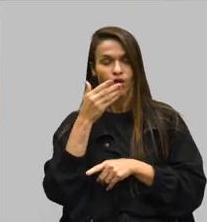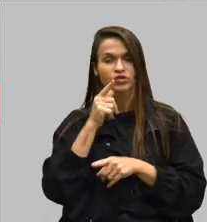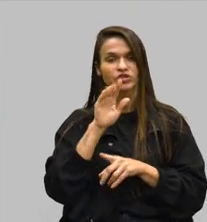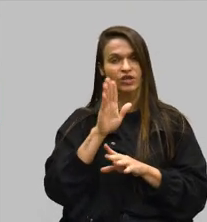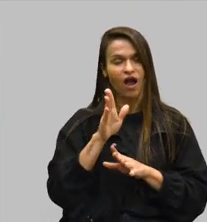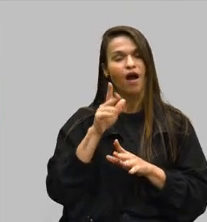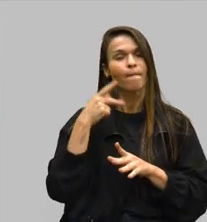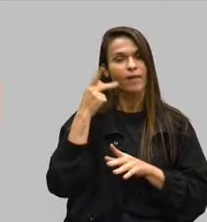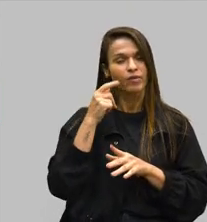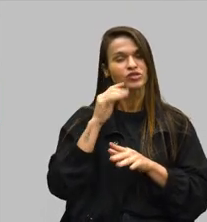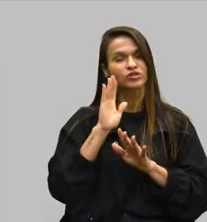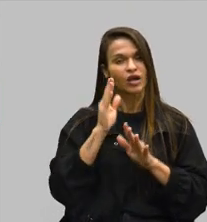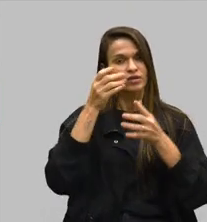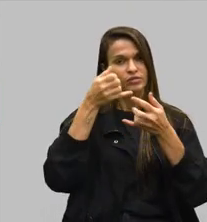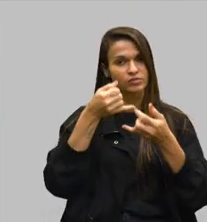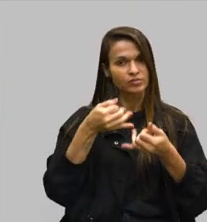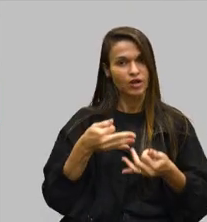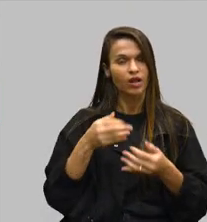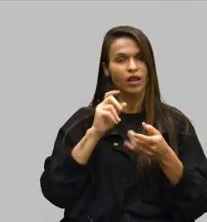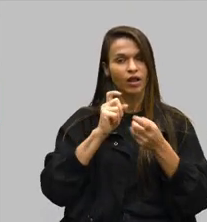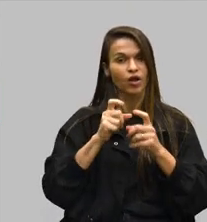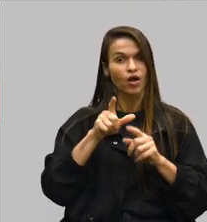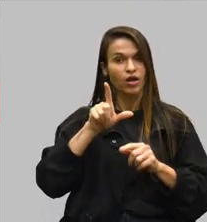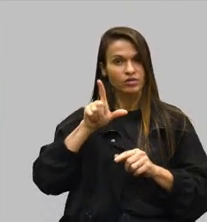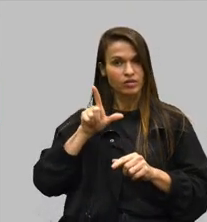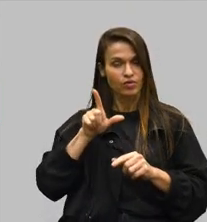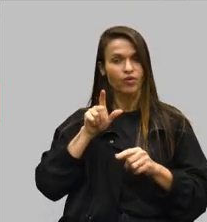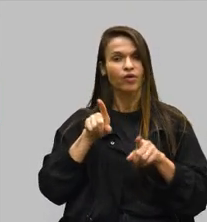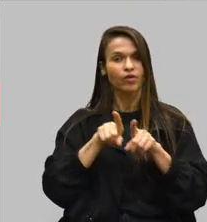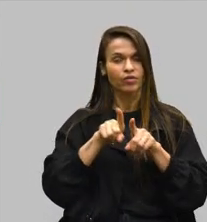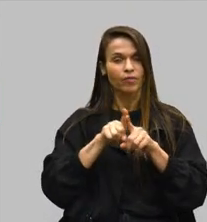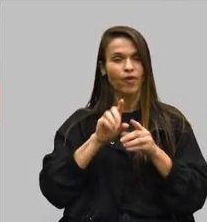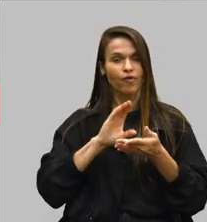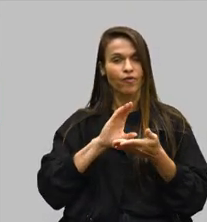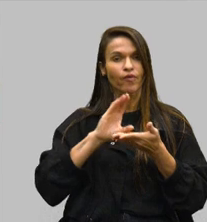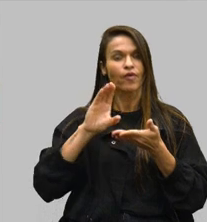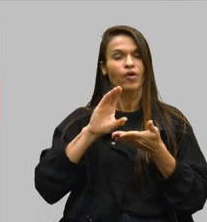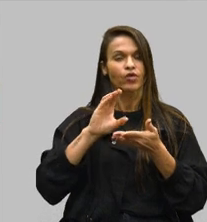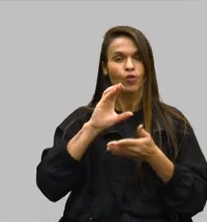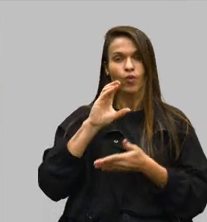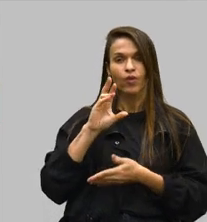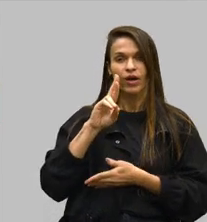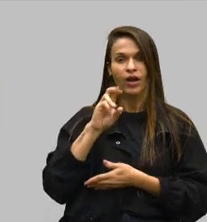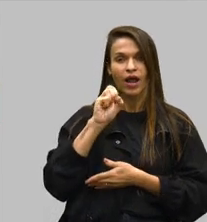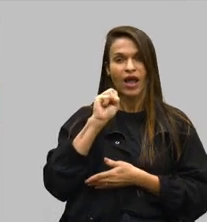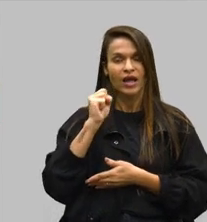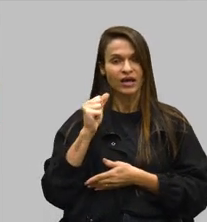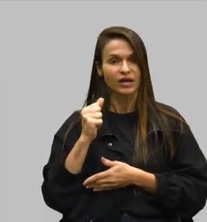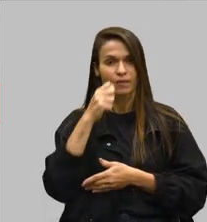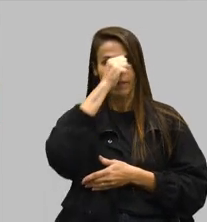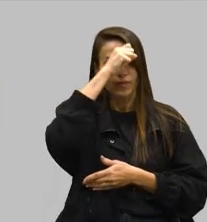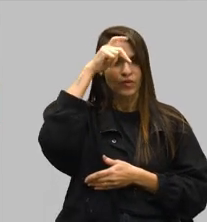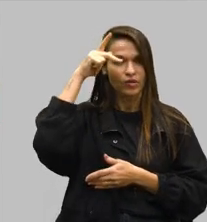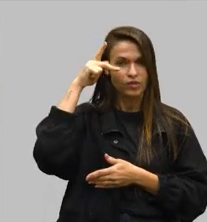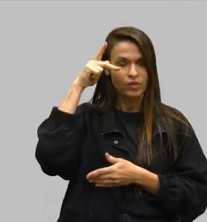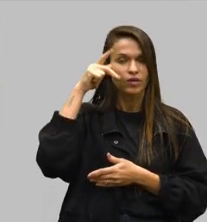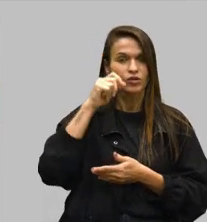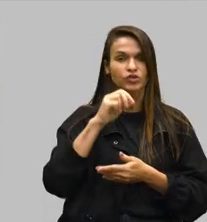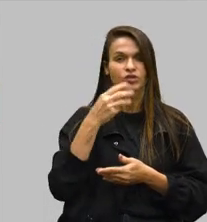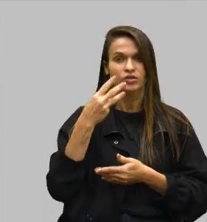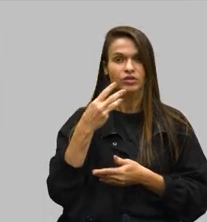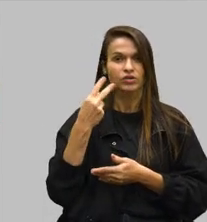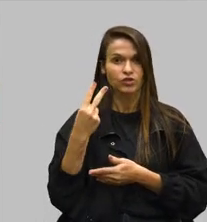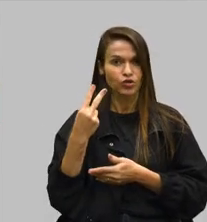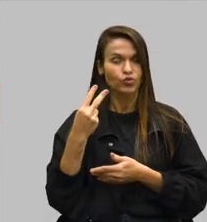parlamentares na reunião anterior, e o cofinanciamento dos CREAS municipais, o cofinanciamento de 32